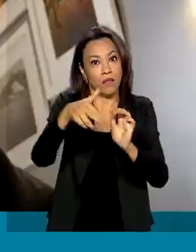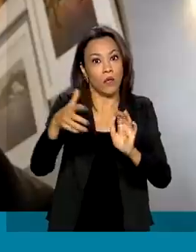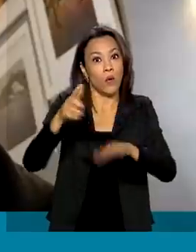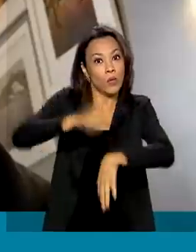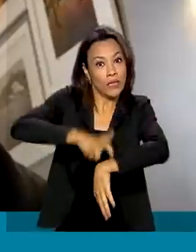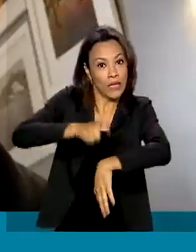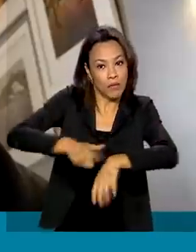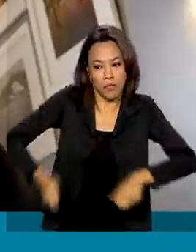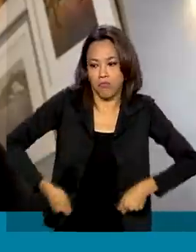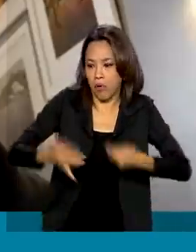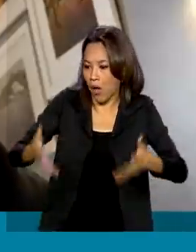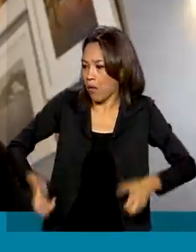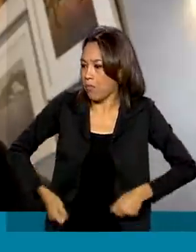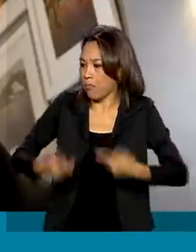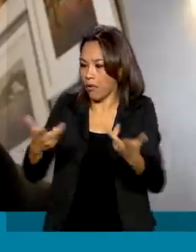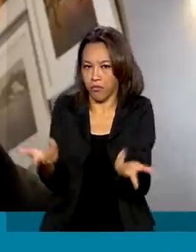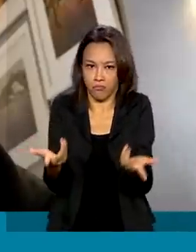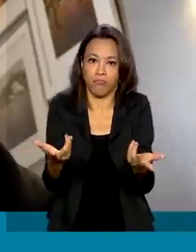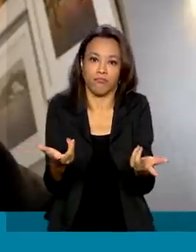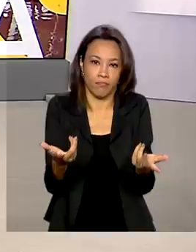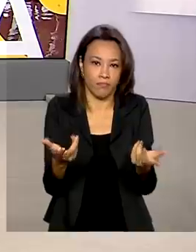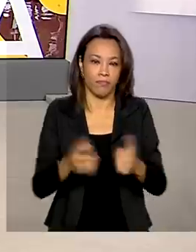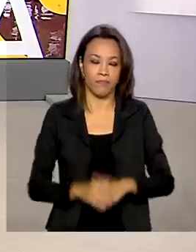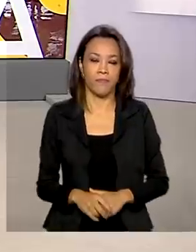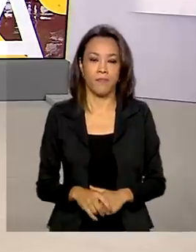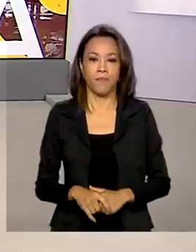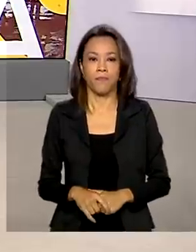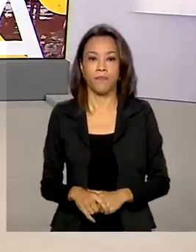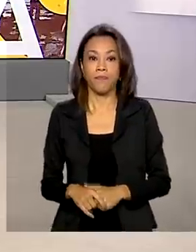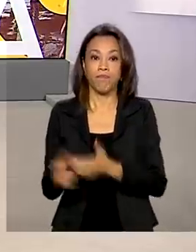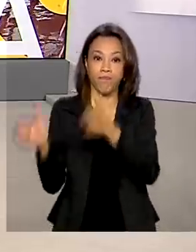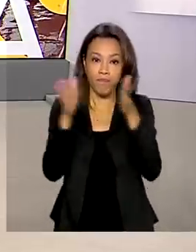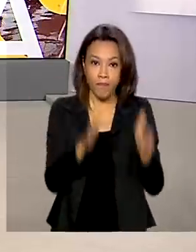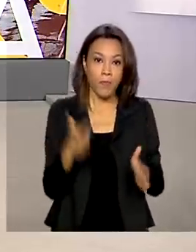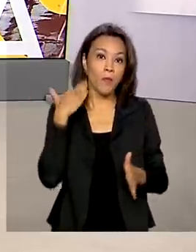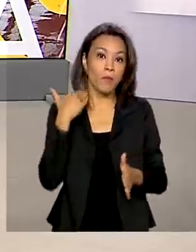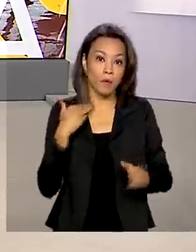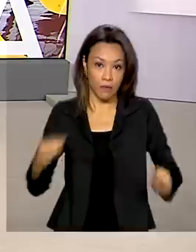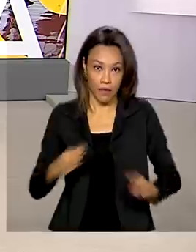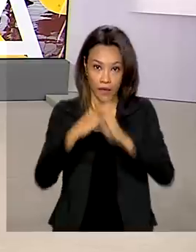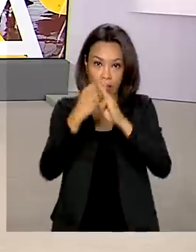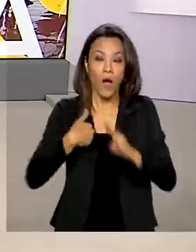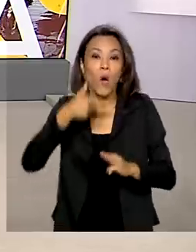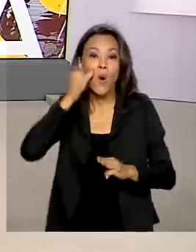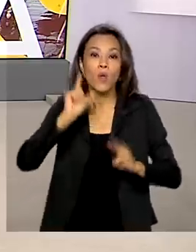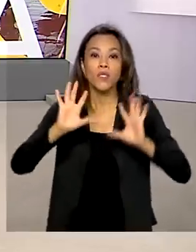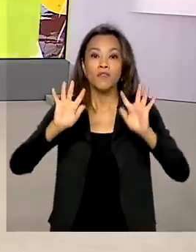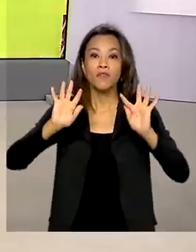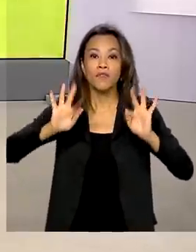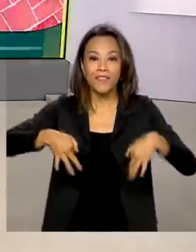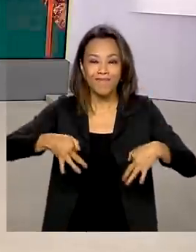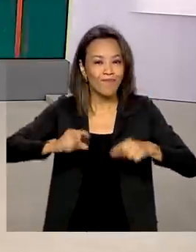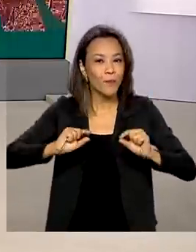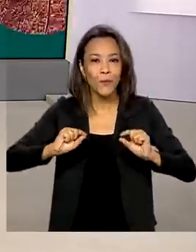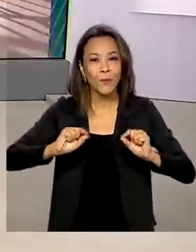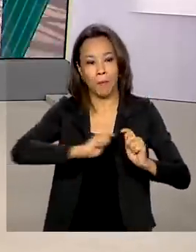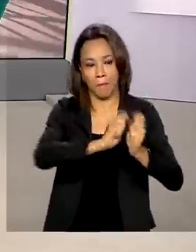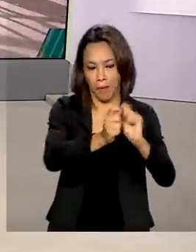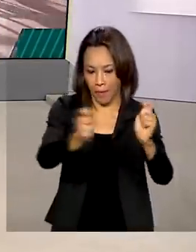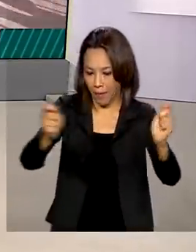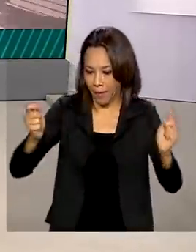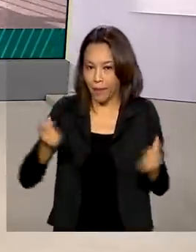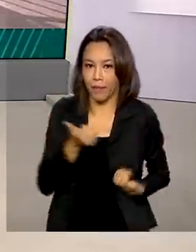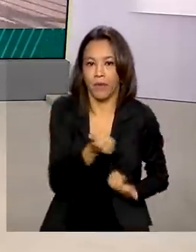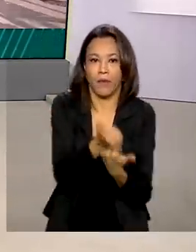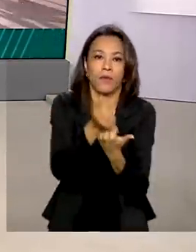não reduz as despesas discricionais. A Caixa encerrou ontem o último ciclo de pagamentos do auxílio